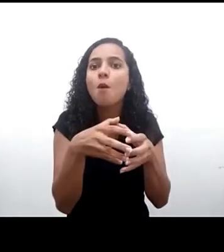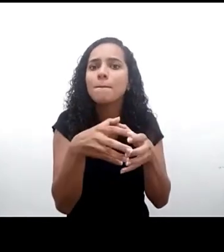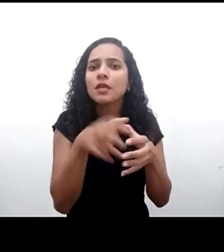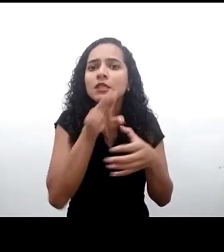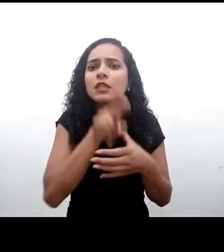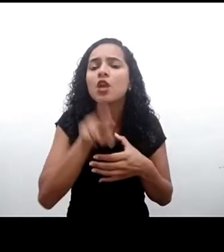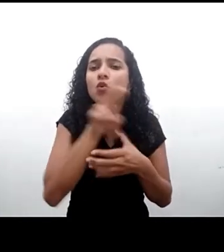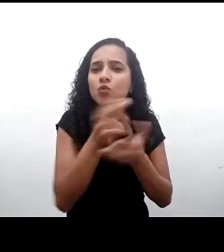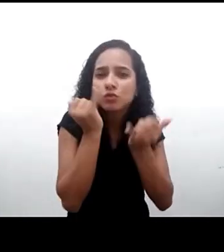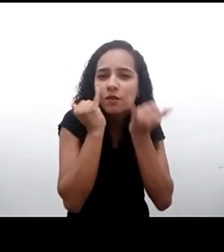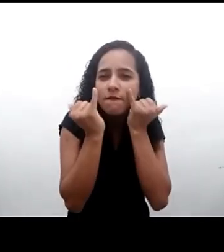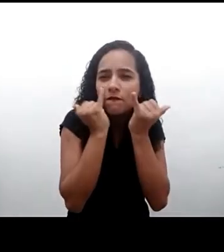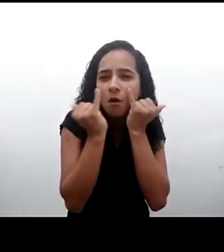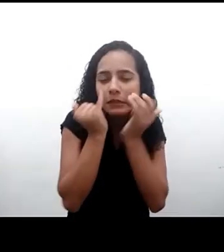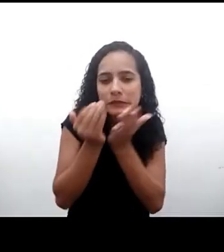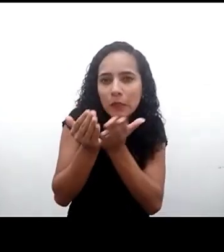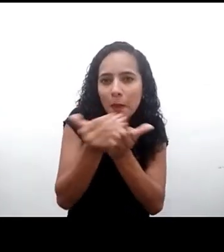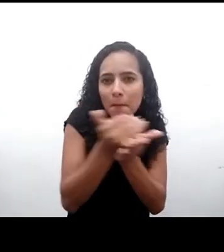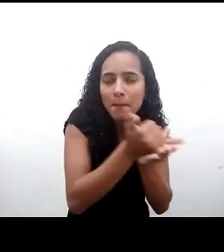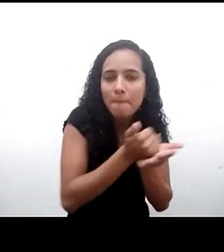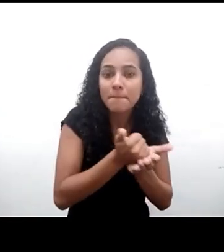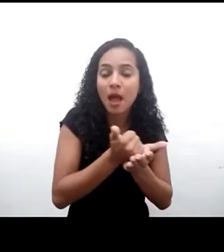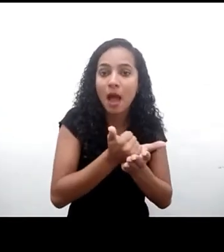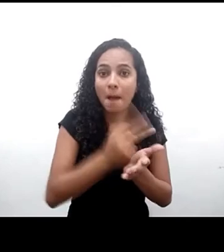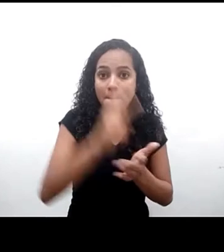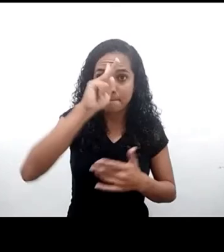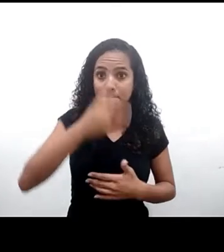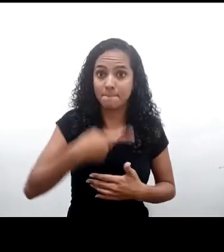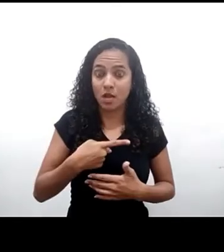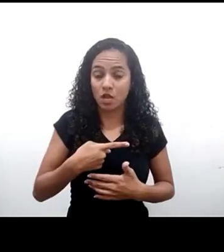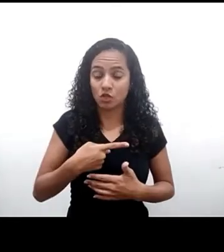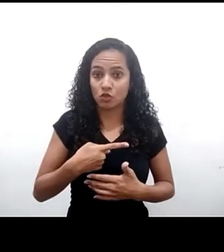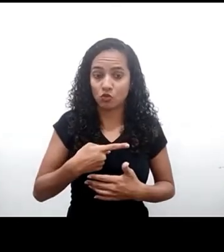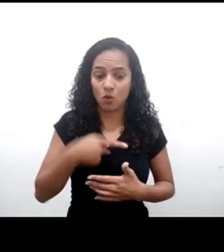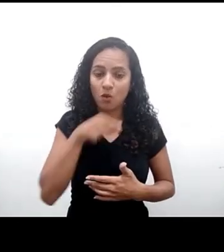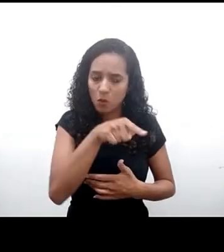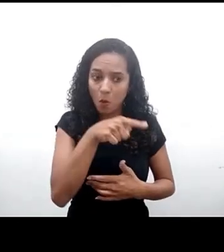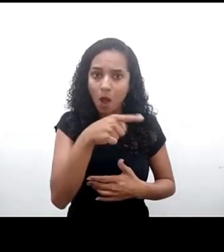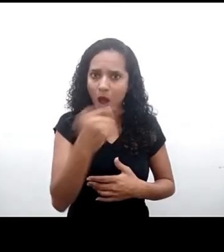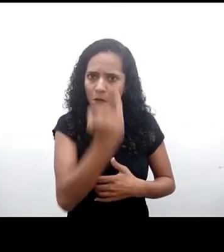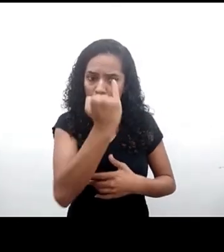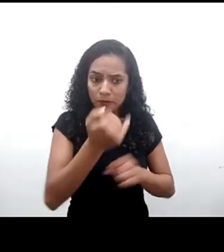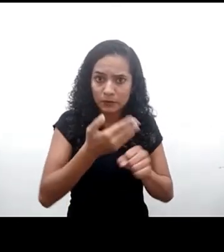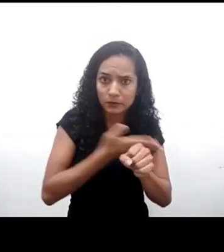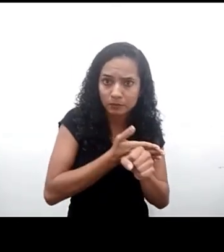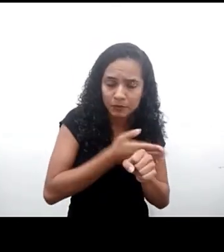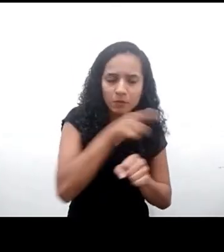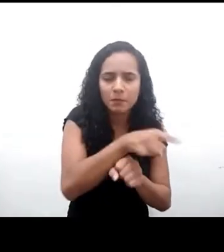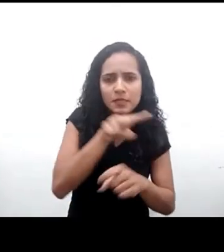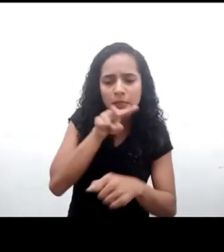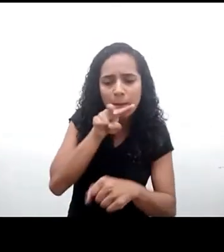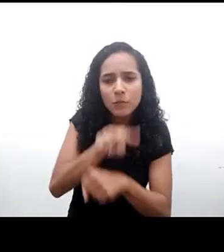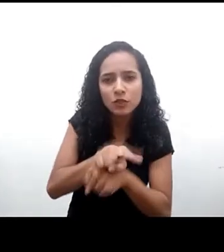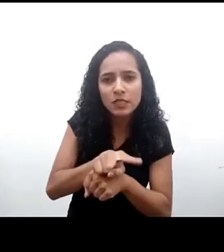dados pessoais na proteção da intimidade, o direito à